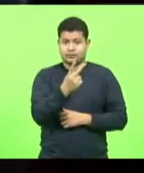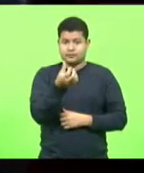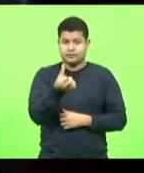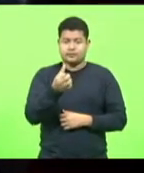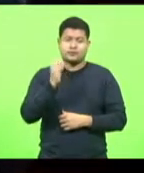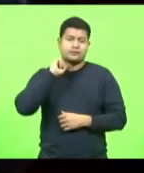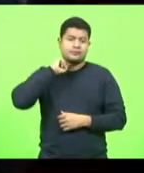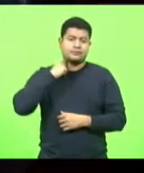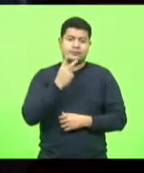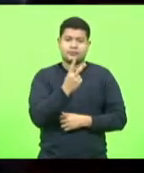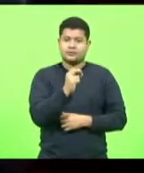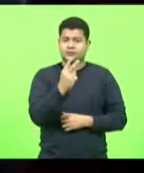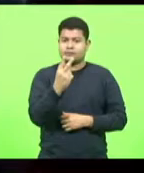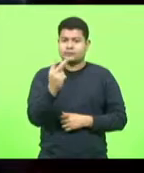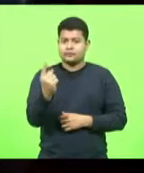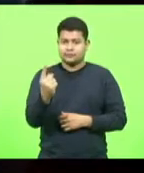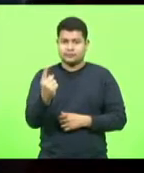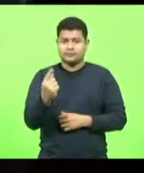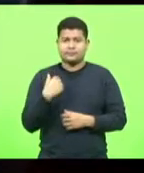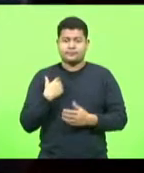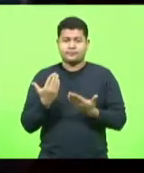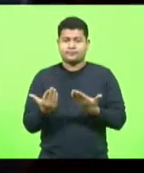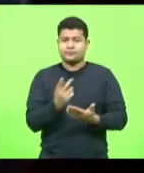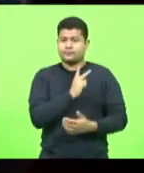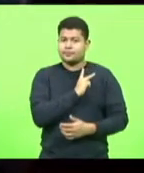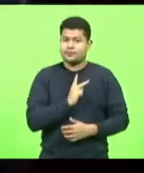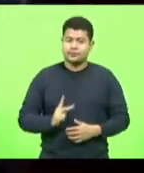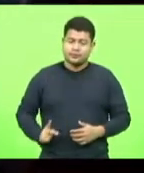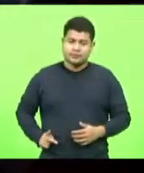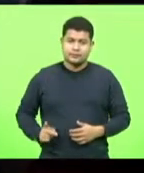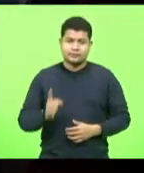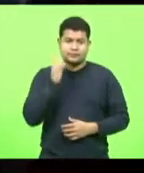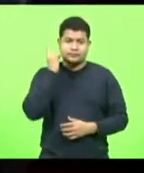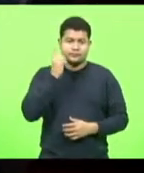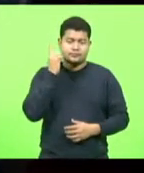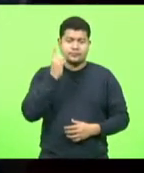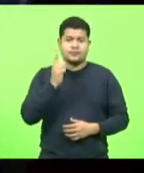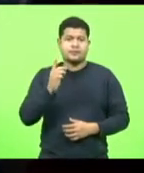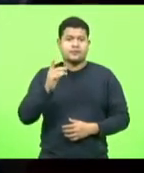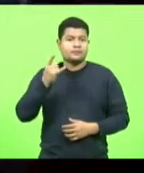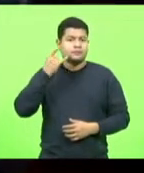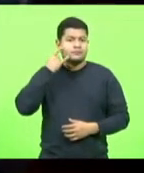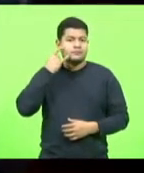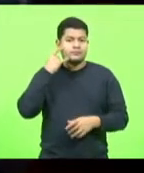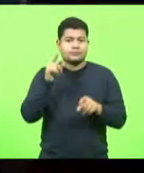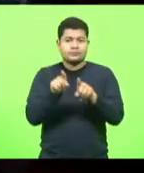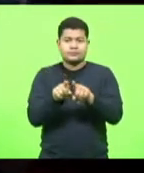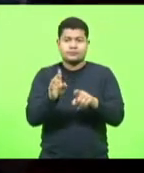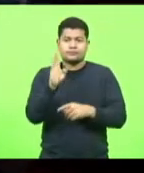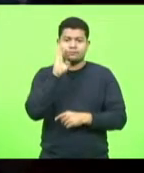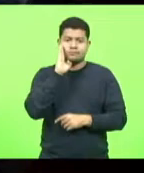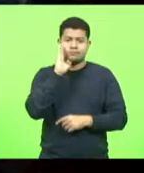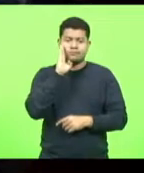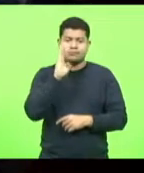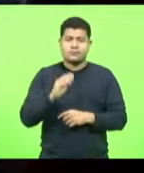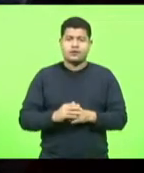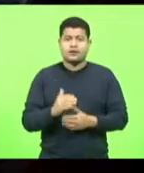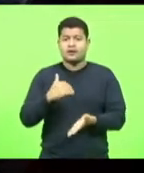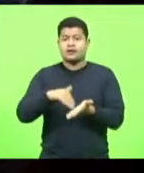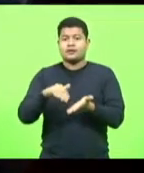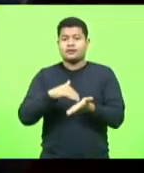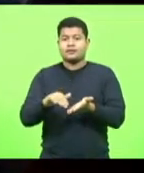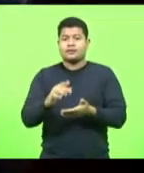maio de 2021. Presidência, deputados Mauro de Nadal e Nilson Berlanda. Secretarias,